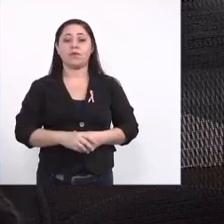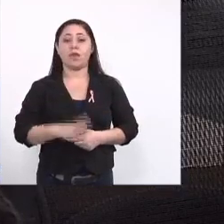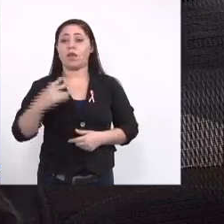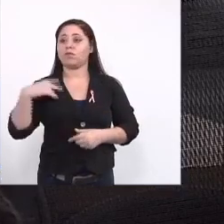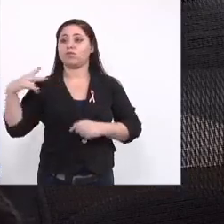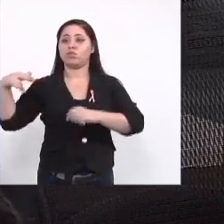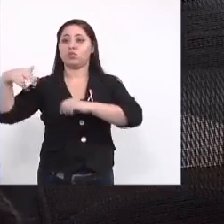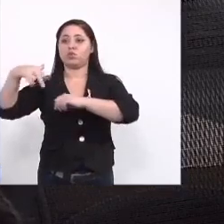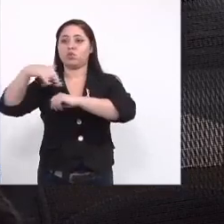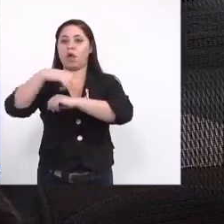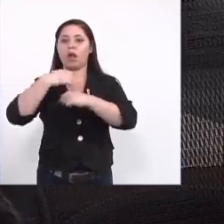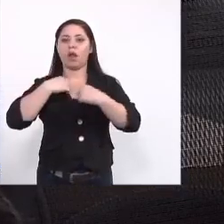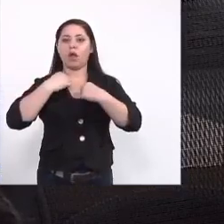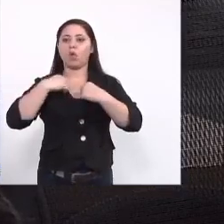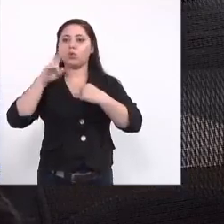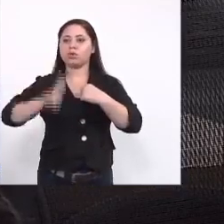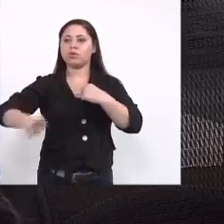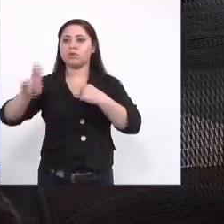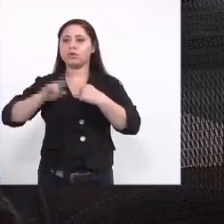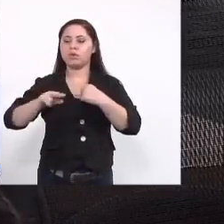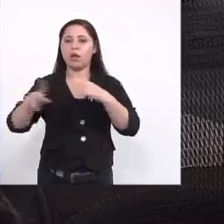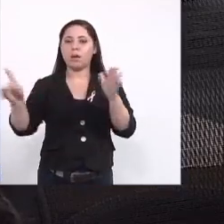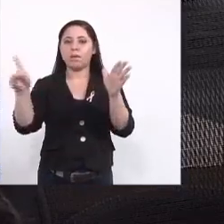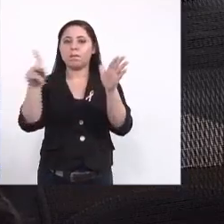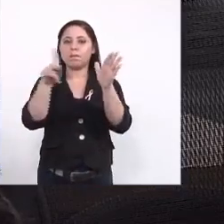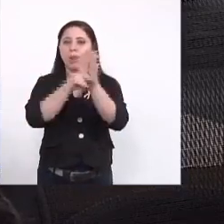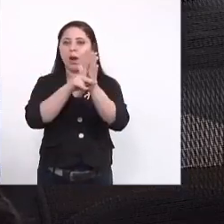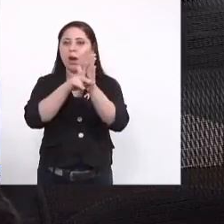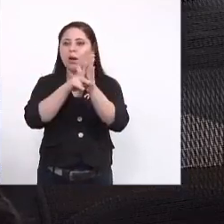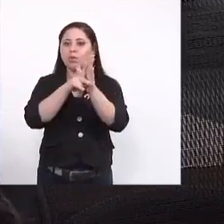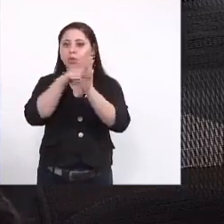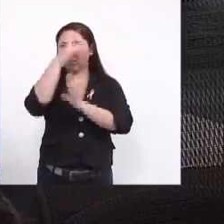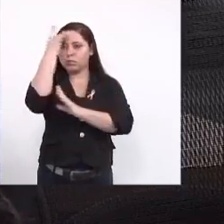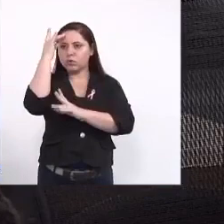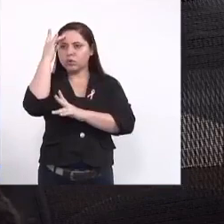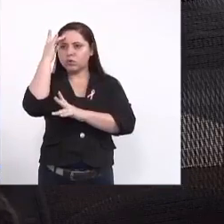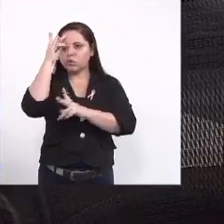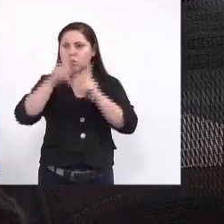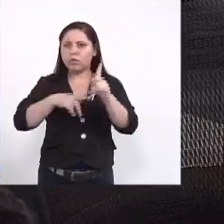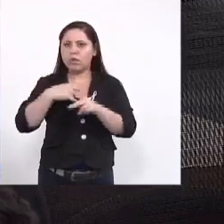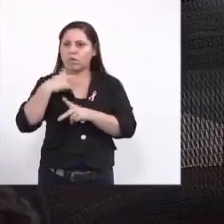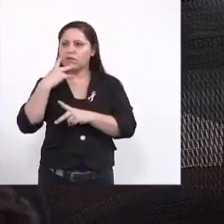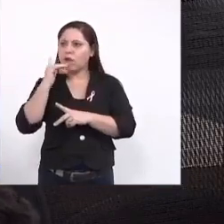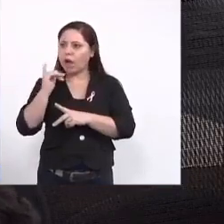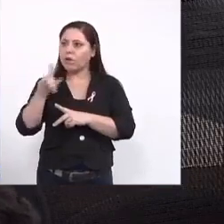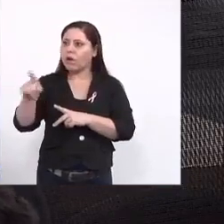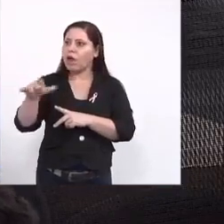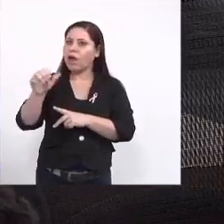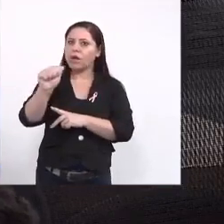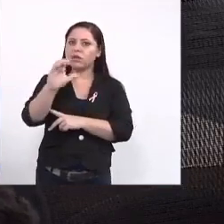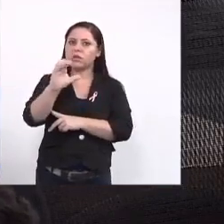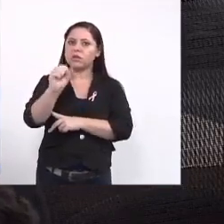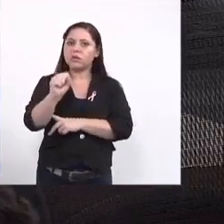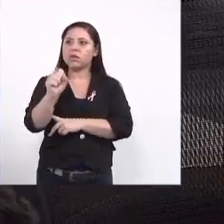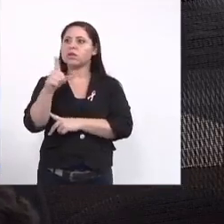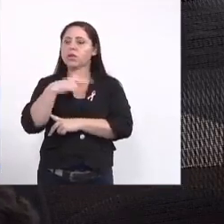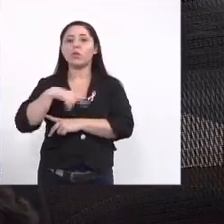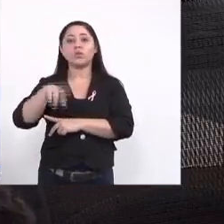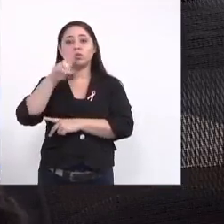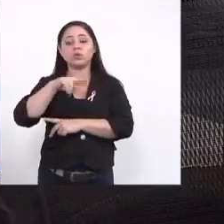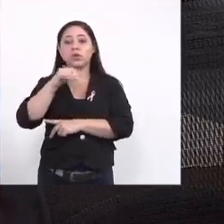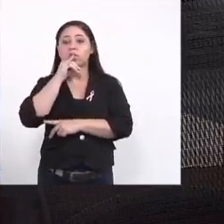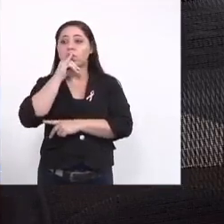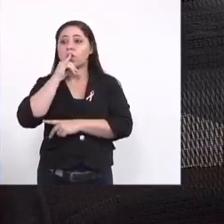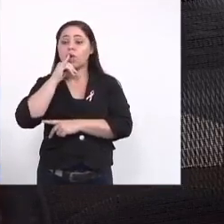na rua uniformizado a própria o próprio morador vai ver a criança vai ver e fala mãe eles fazem assim ainda até hoje